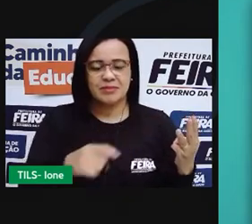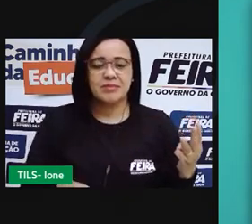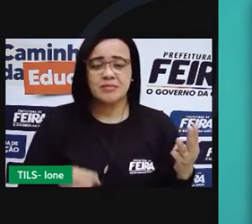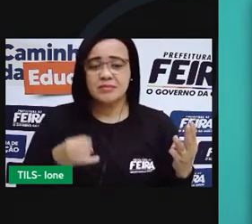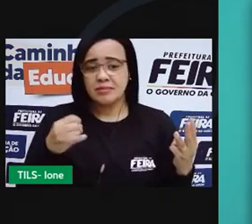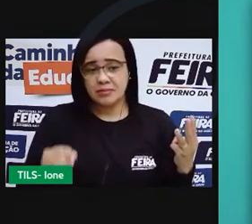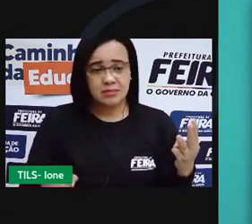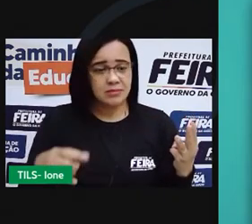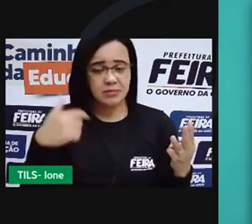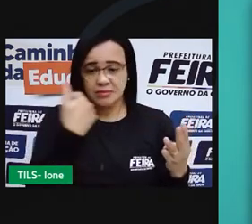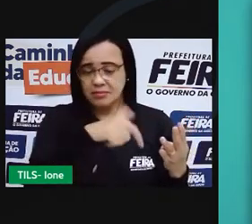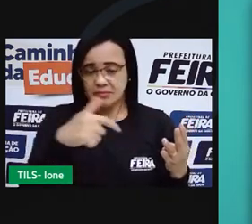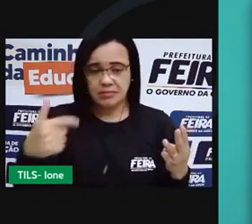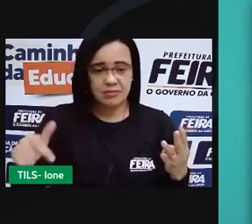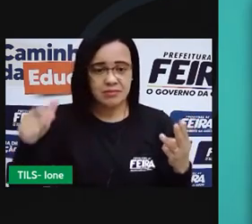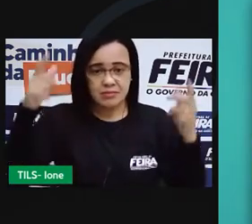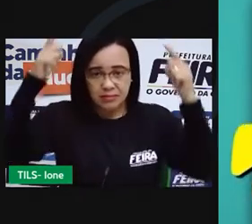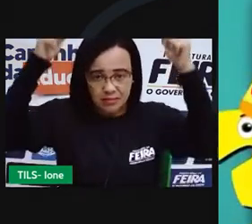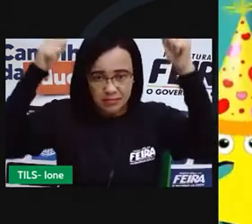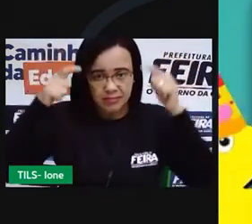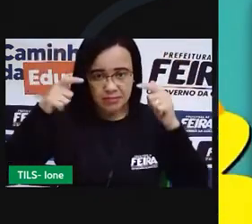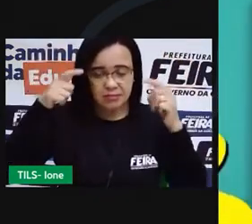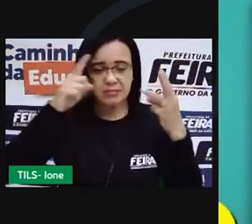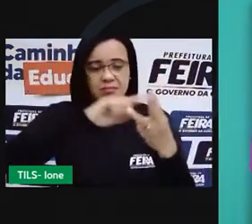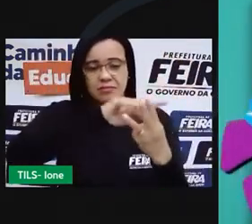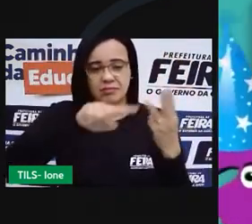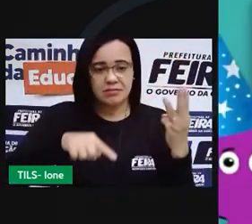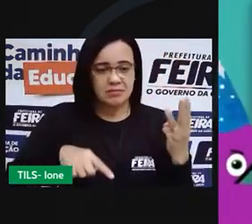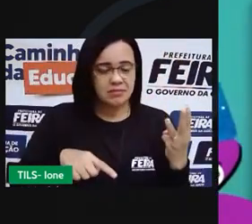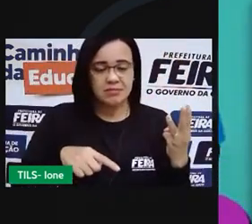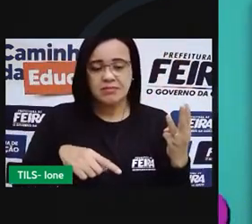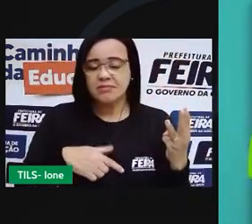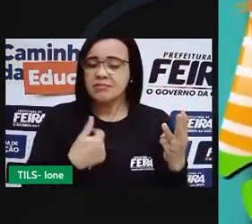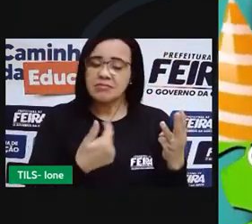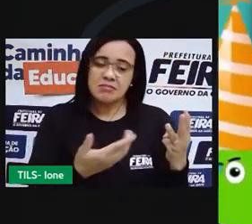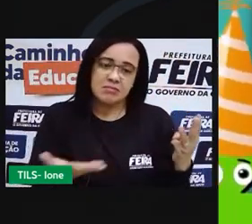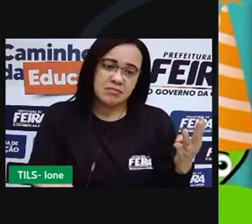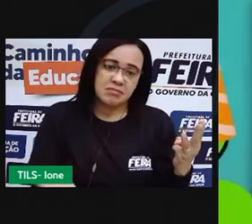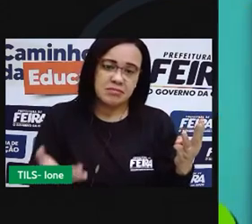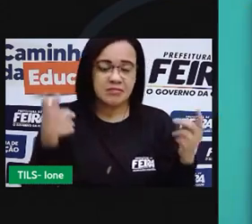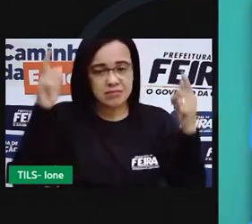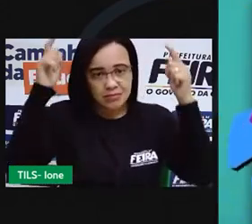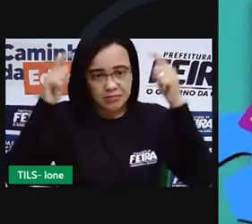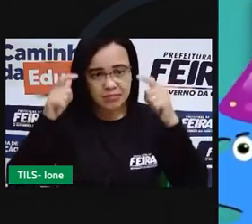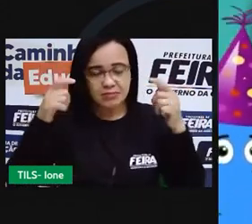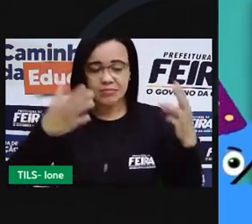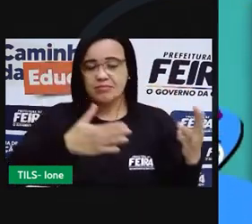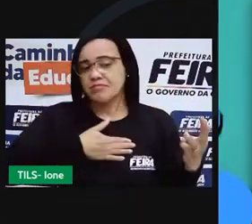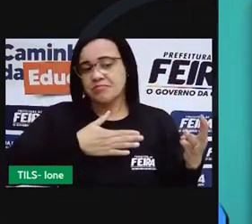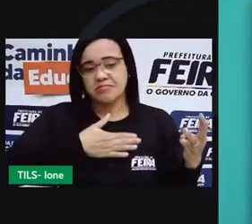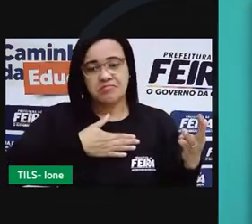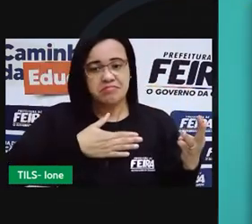se não tivesse três não seria o meu